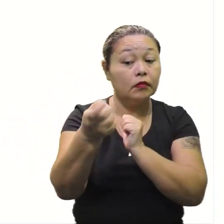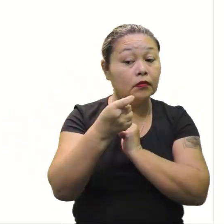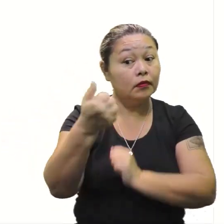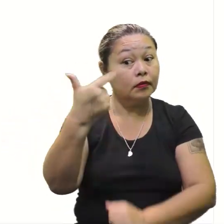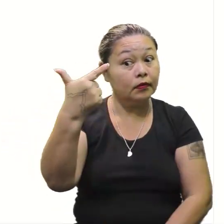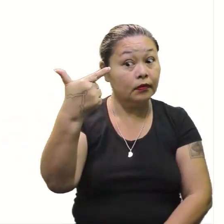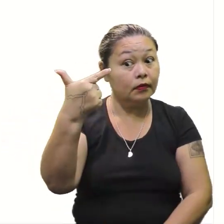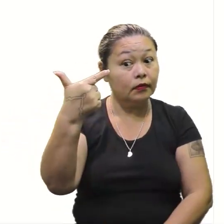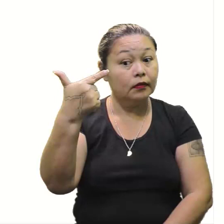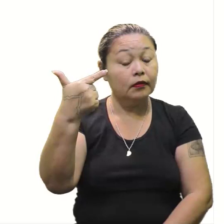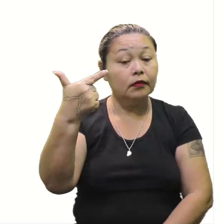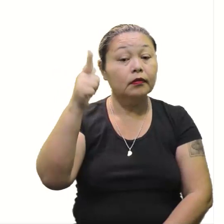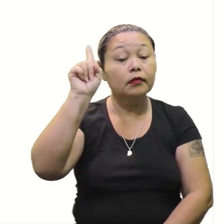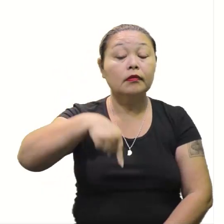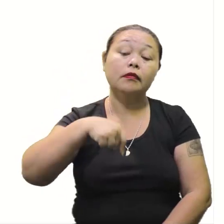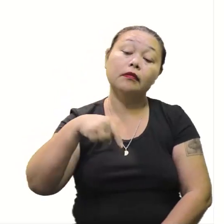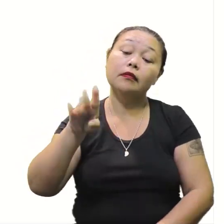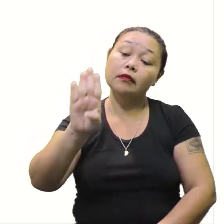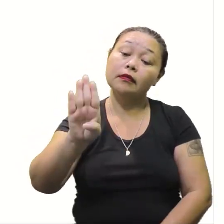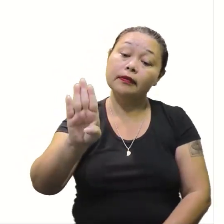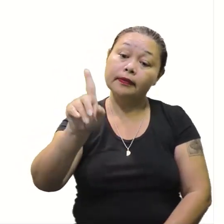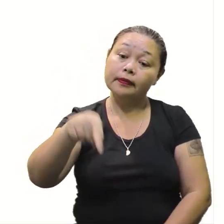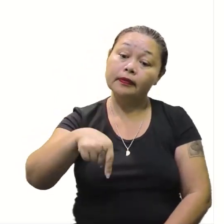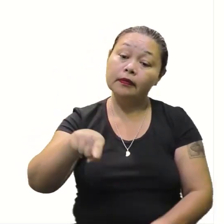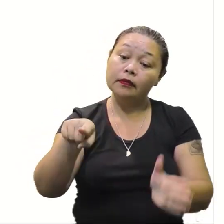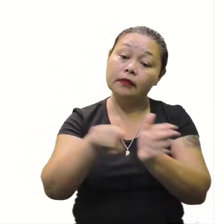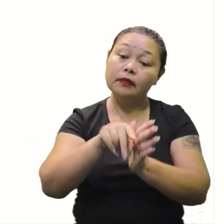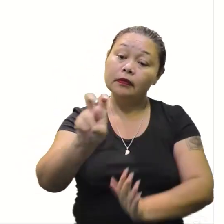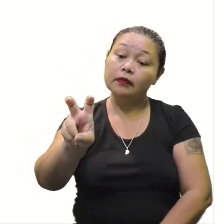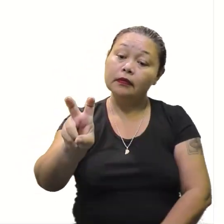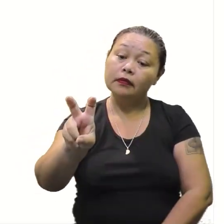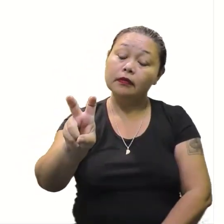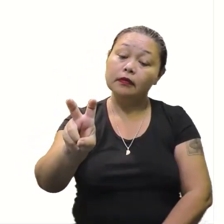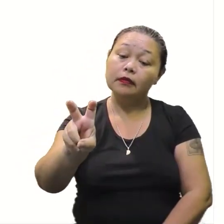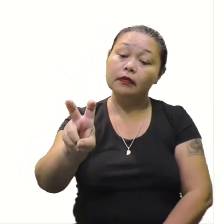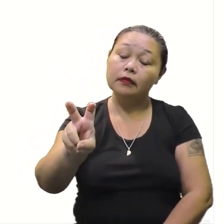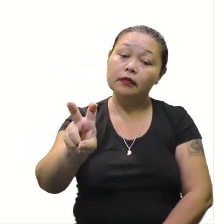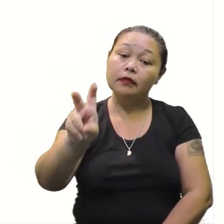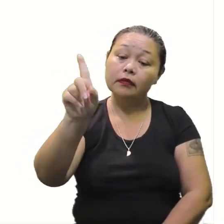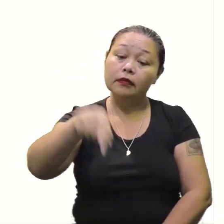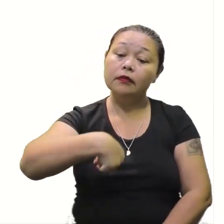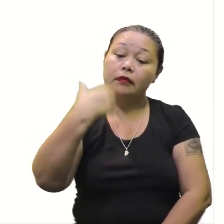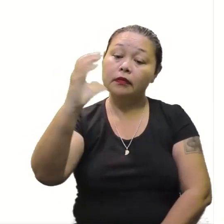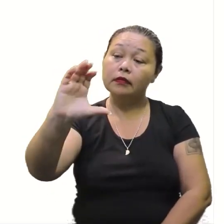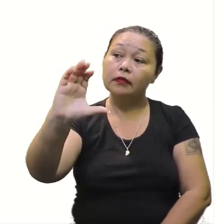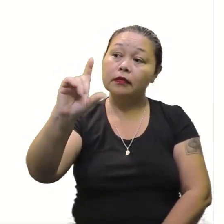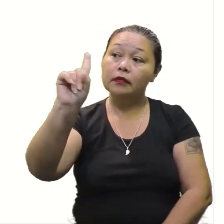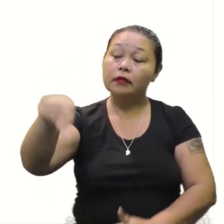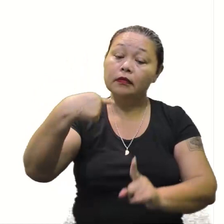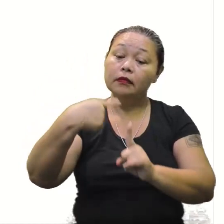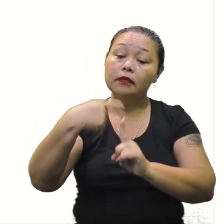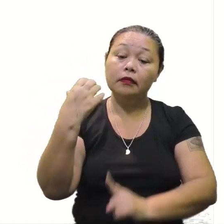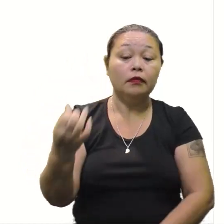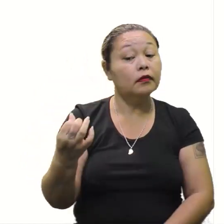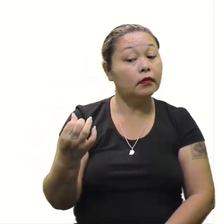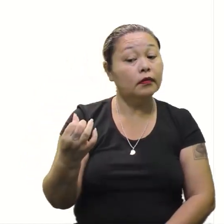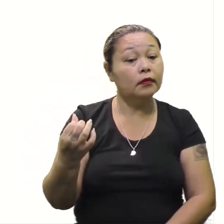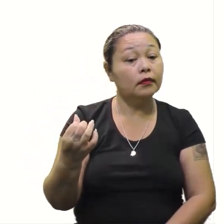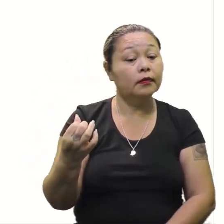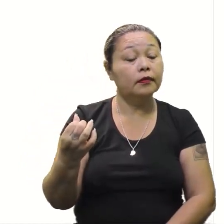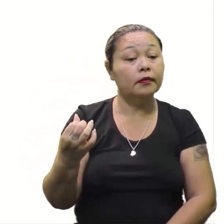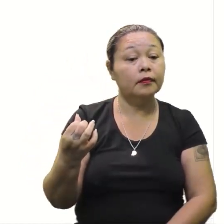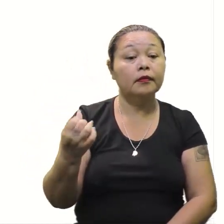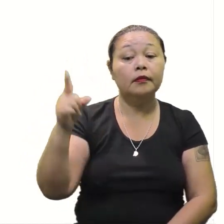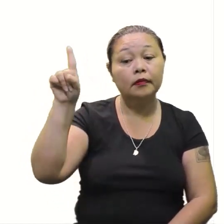X ao quadrado. Quem é o B? O B é menos 5. Menos 5. E quem é o C? O C é 6. O C é 6.